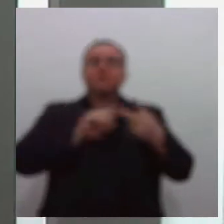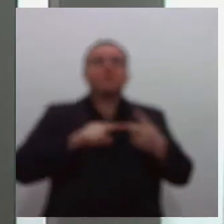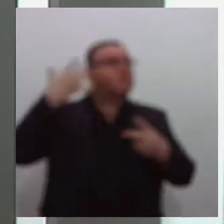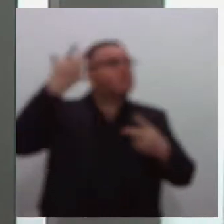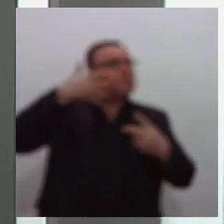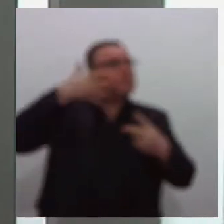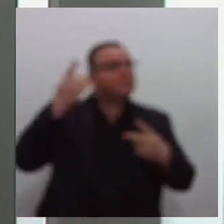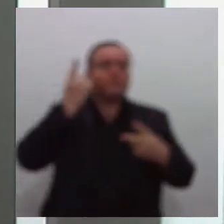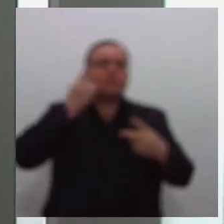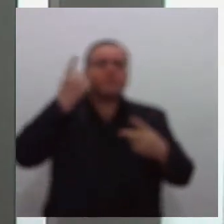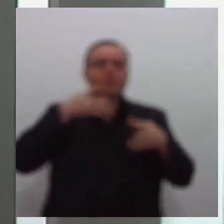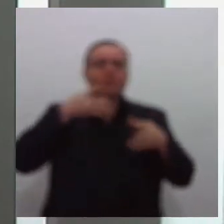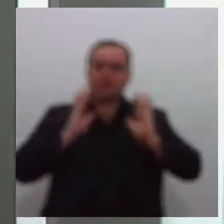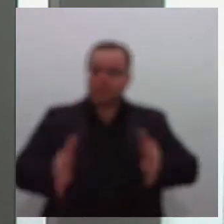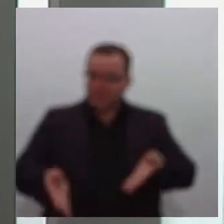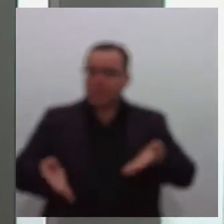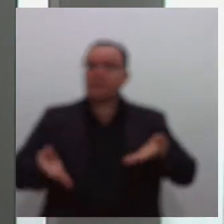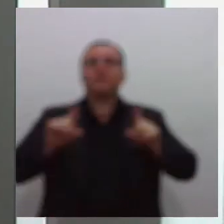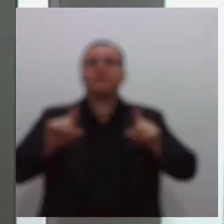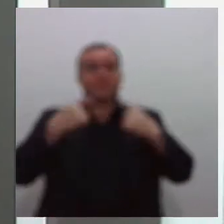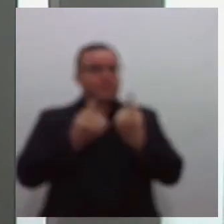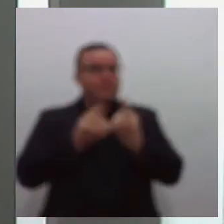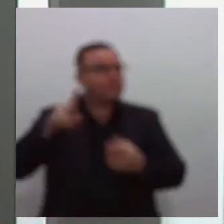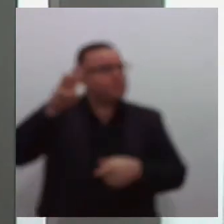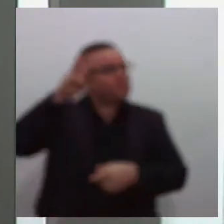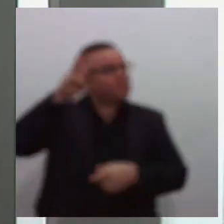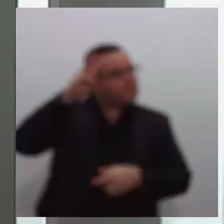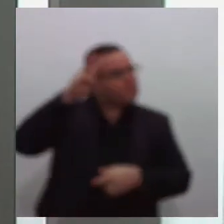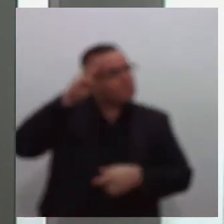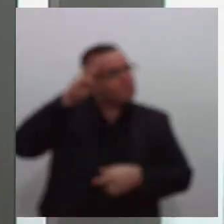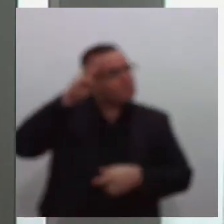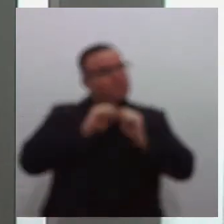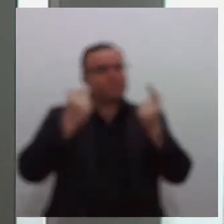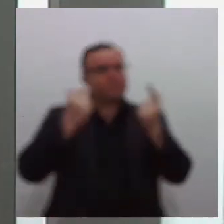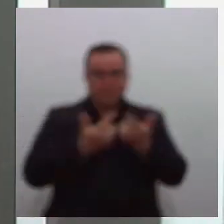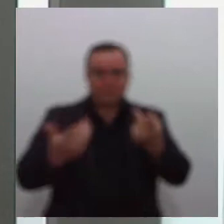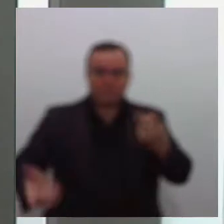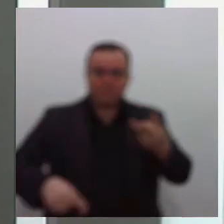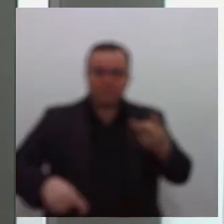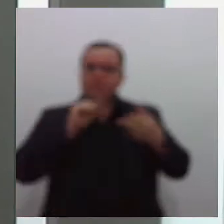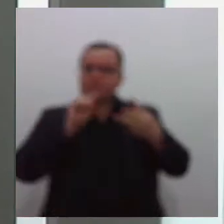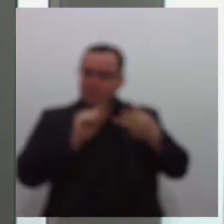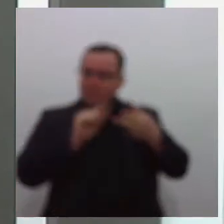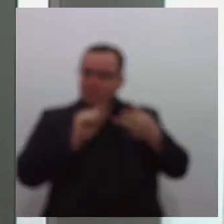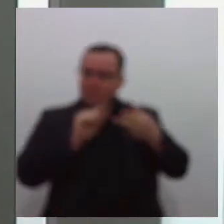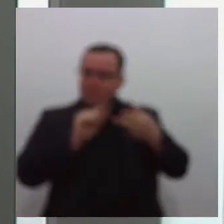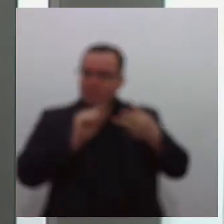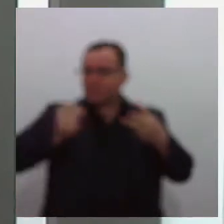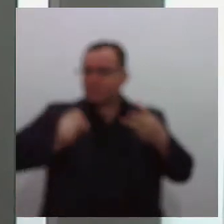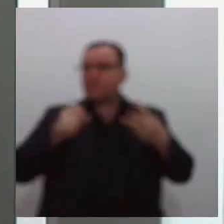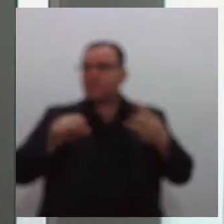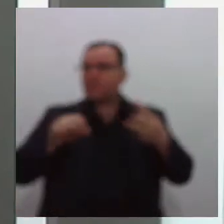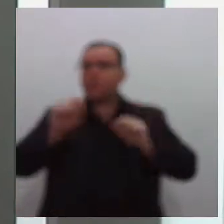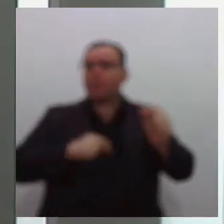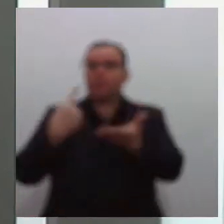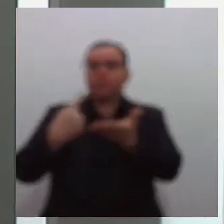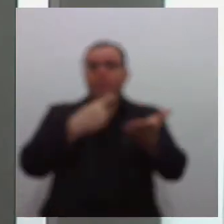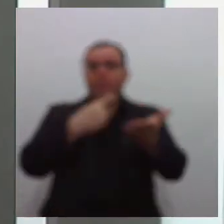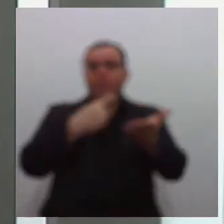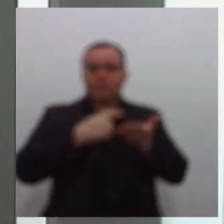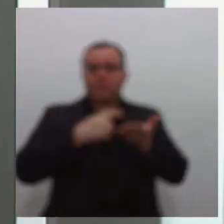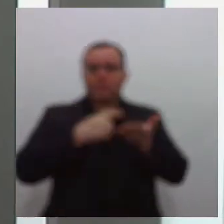estaduais na sessão mista de terça-feira na Assembleia Legislativa de Sergipe. O ABC-Jipe promove ciclo de palestras